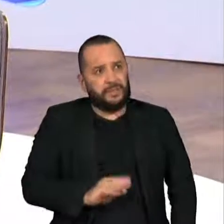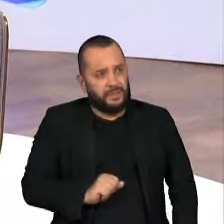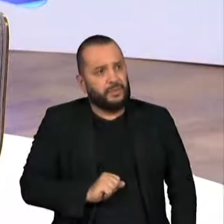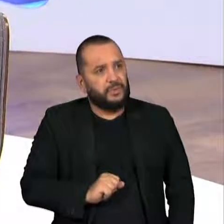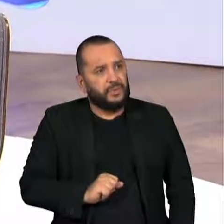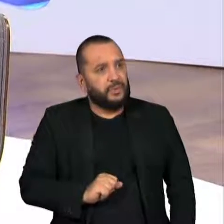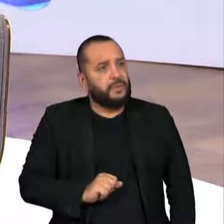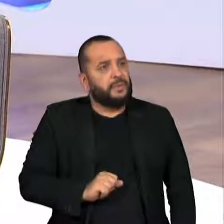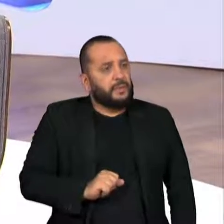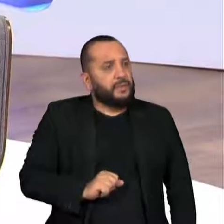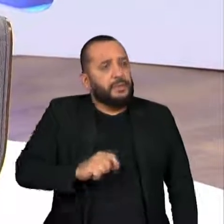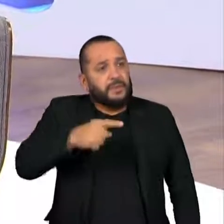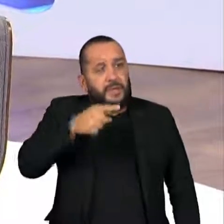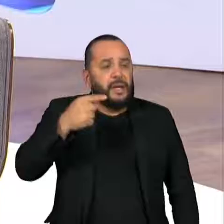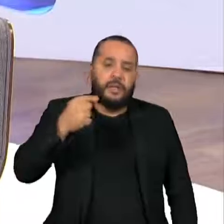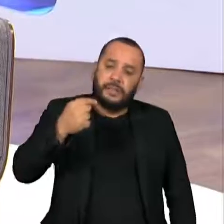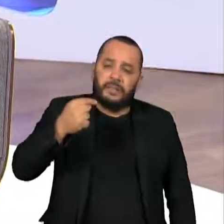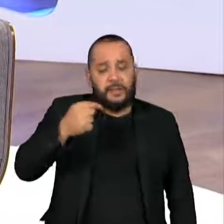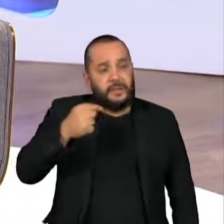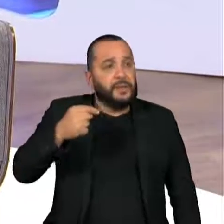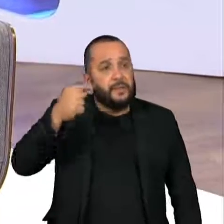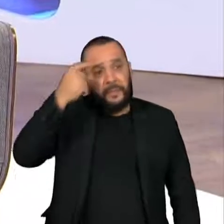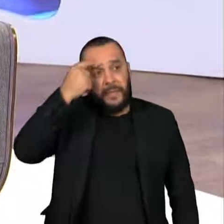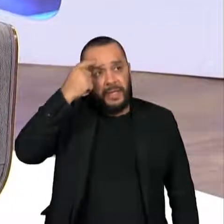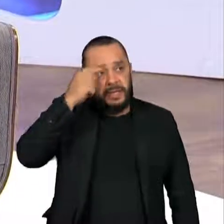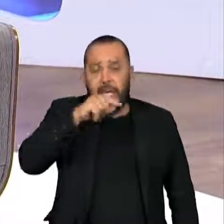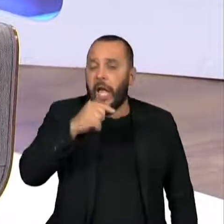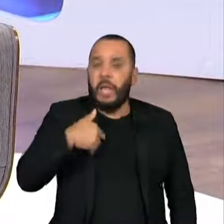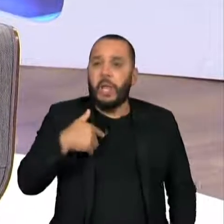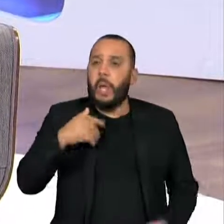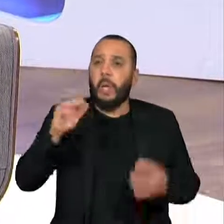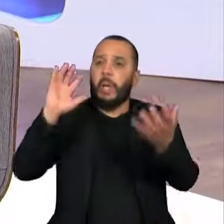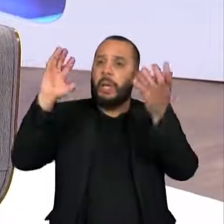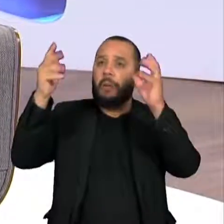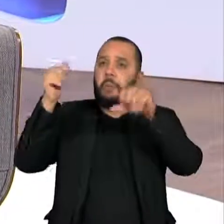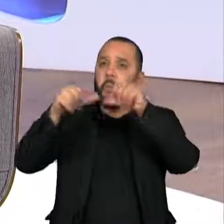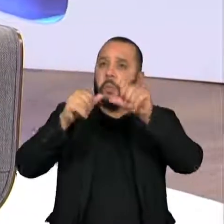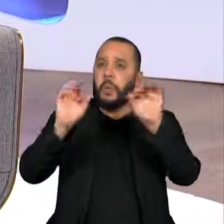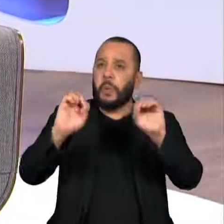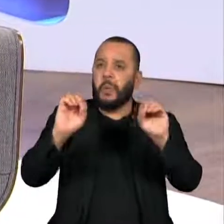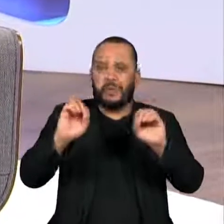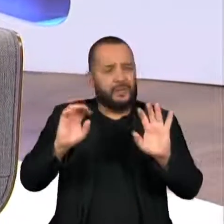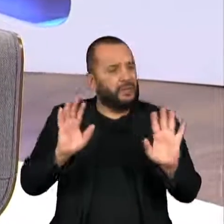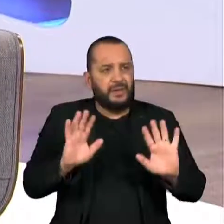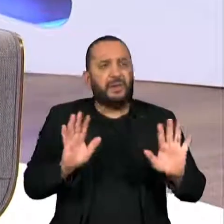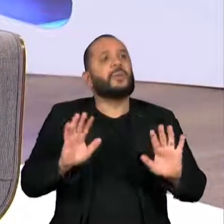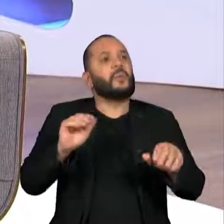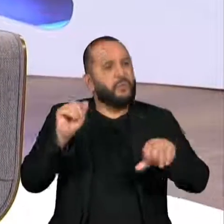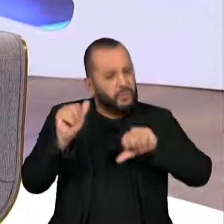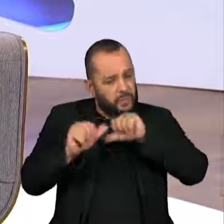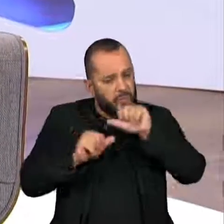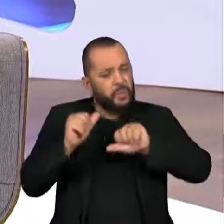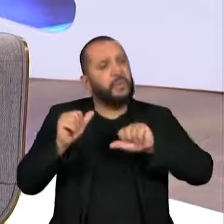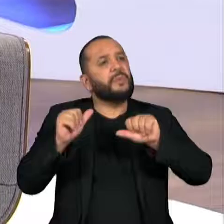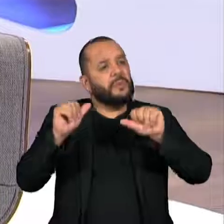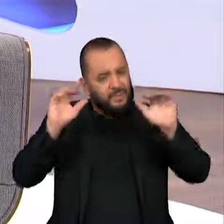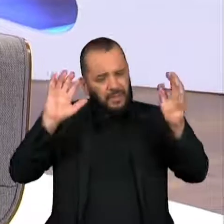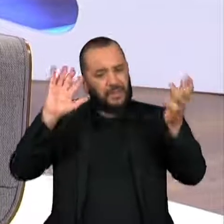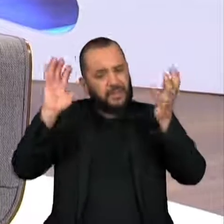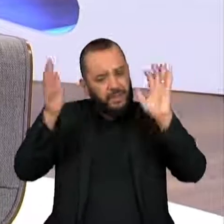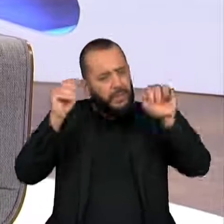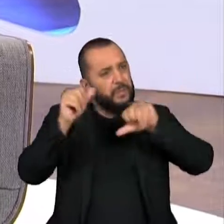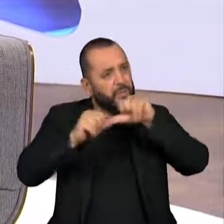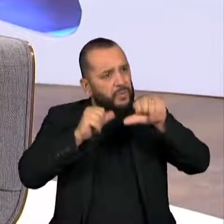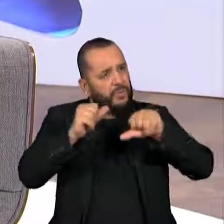as mudanças climáticas. Mais cedo ou mais tarde, as mudanças climáticas vão ser um elemento de reflexão na